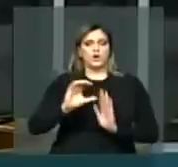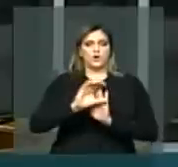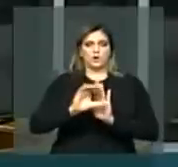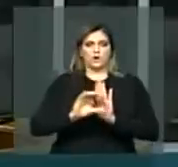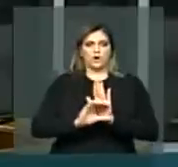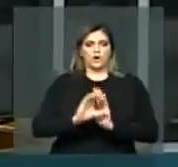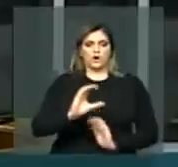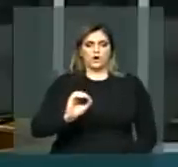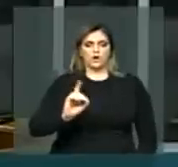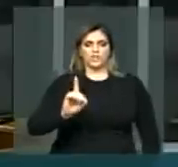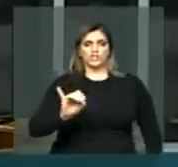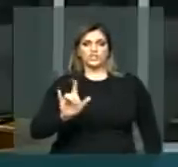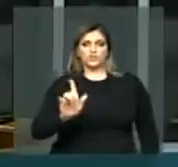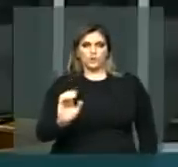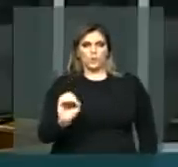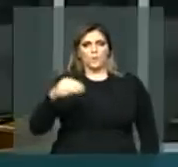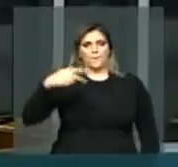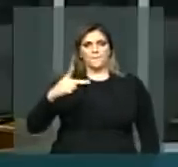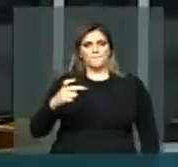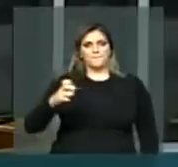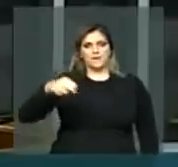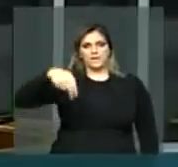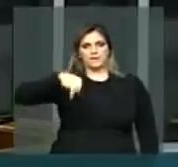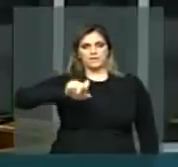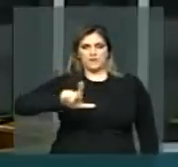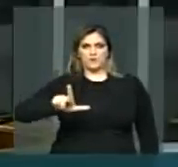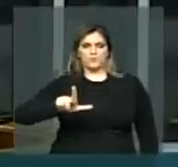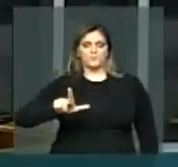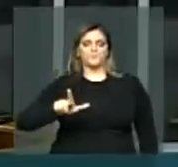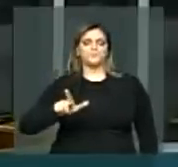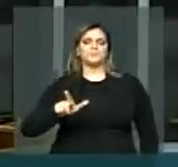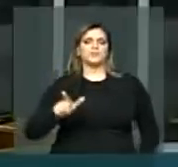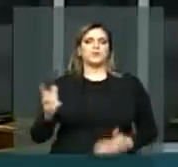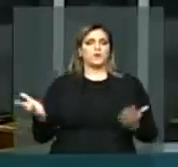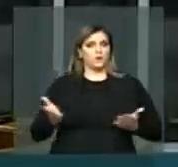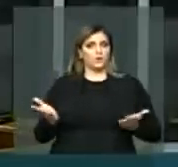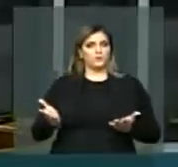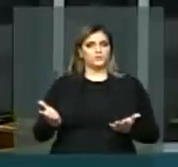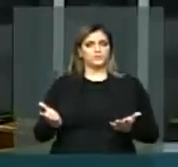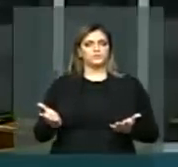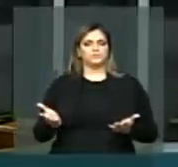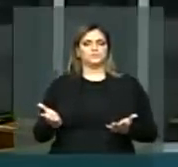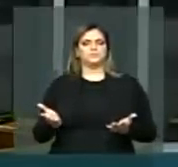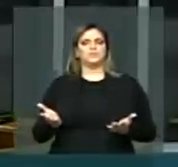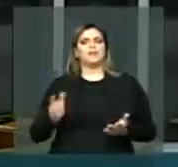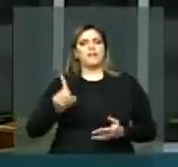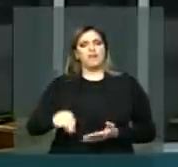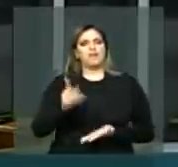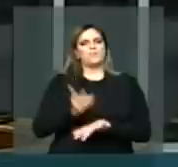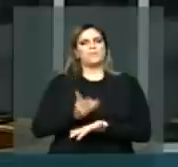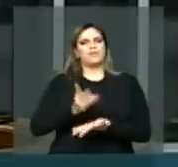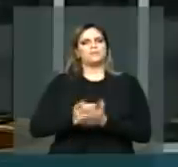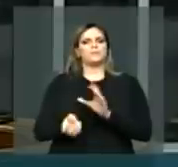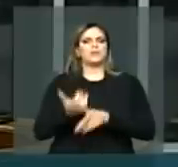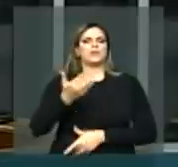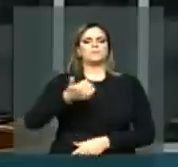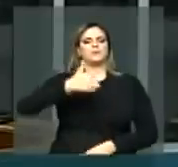Penal que nós temos hoje é o Código Penal de 1940.